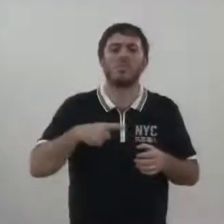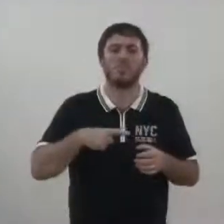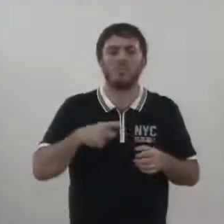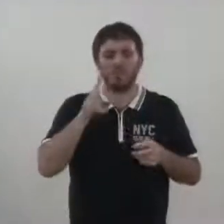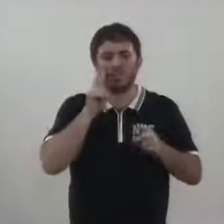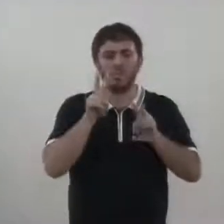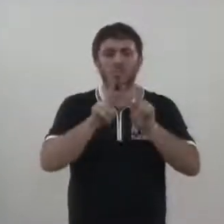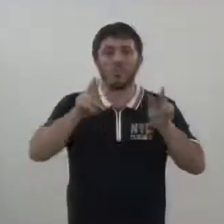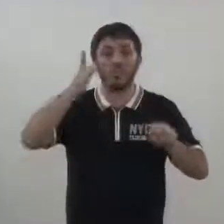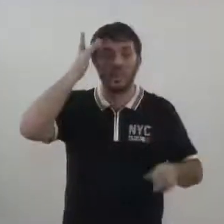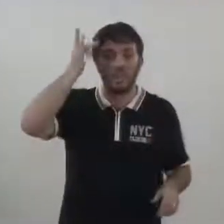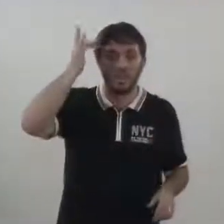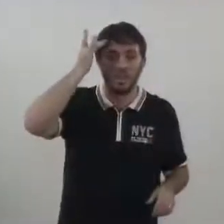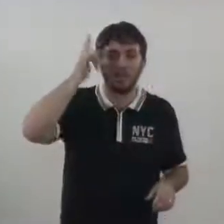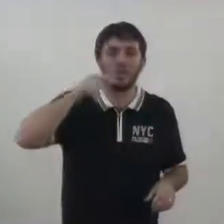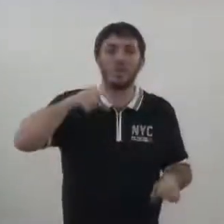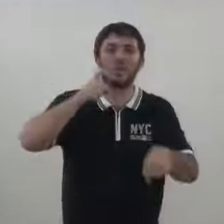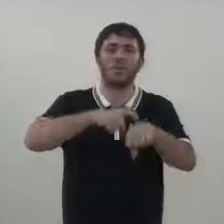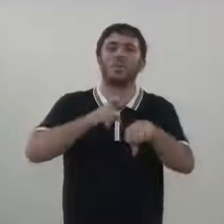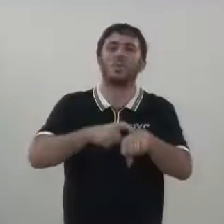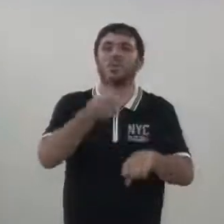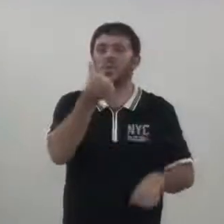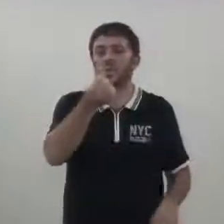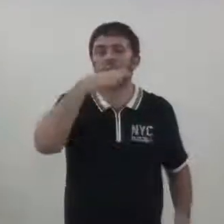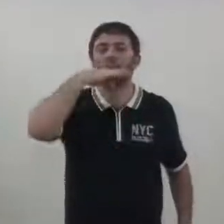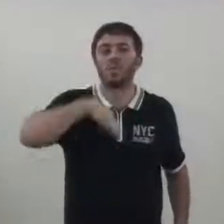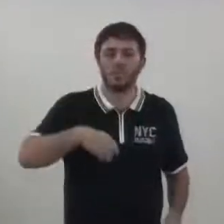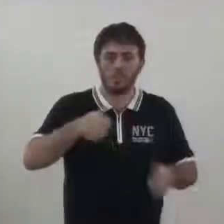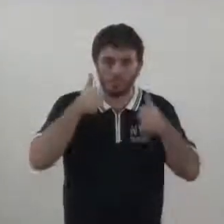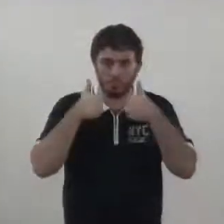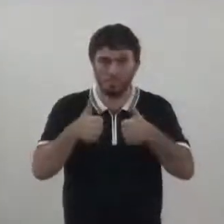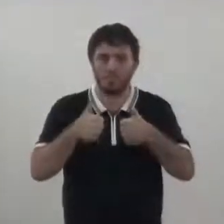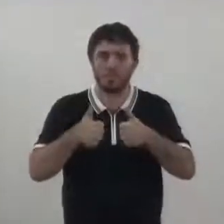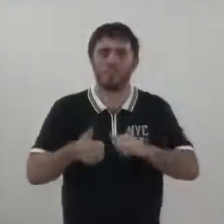mas vai ser amanhã, às 18 horas. Vamos?